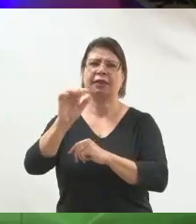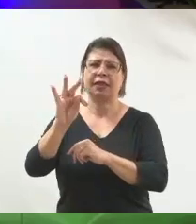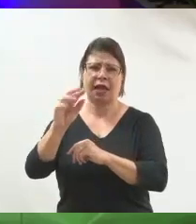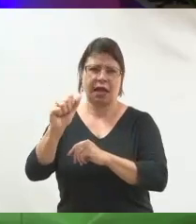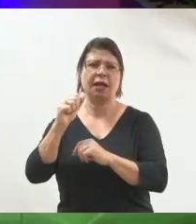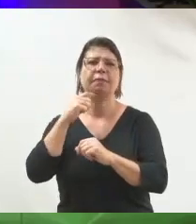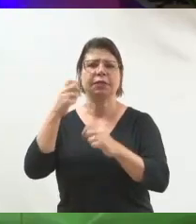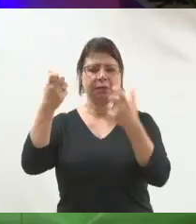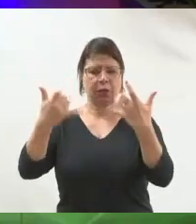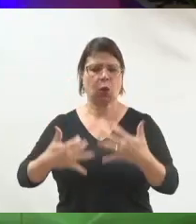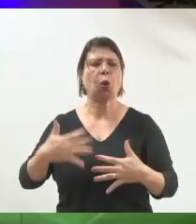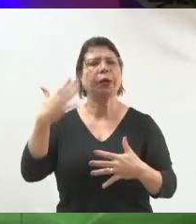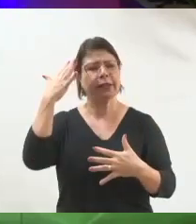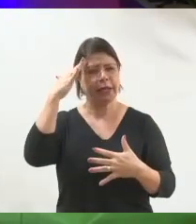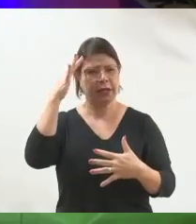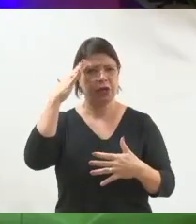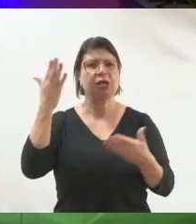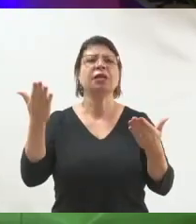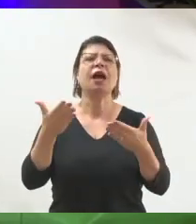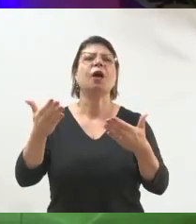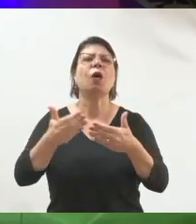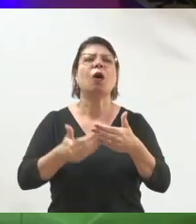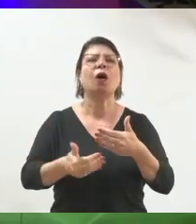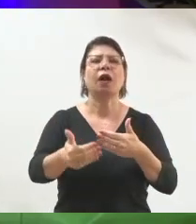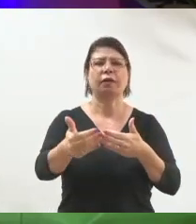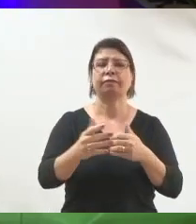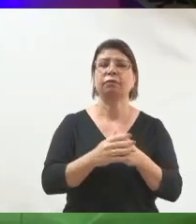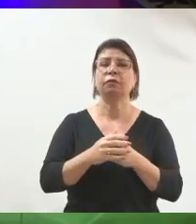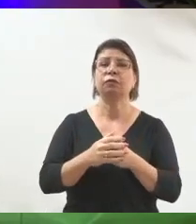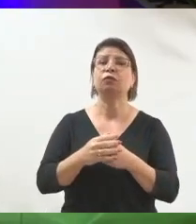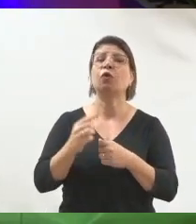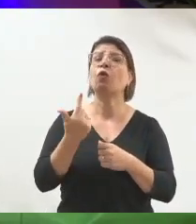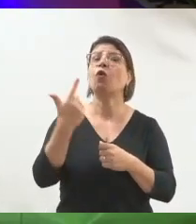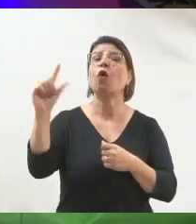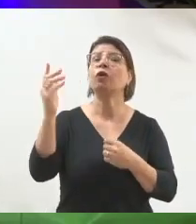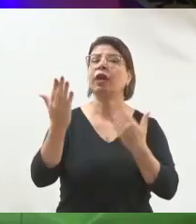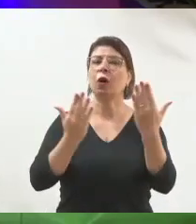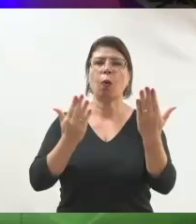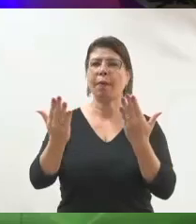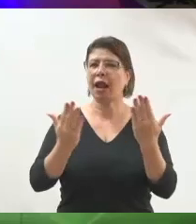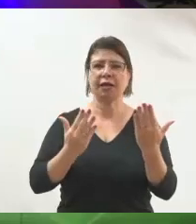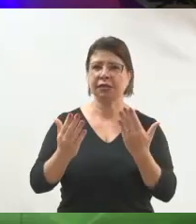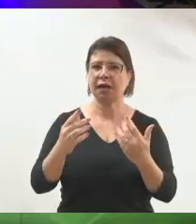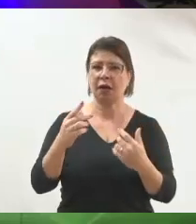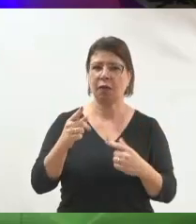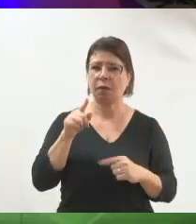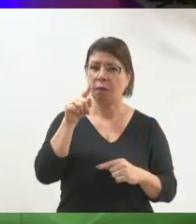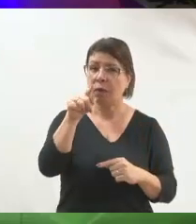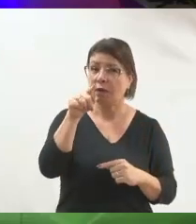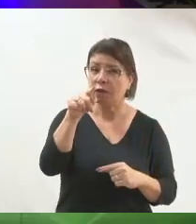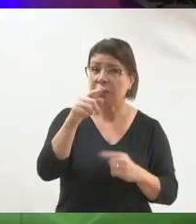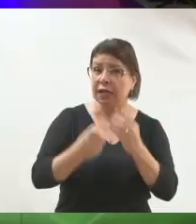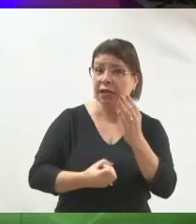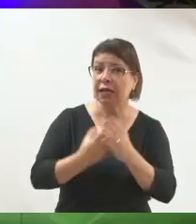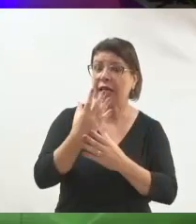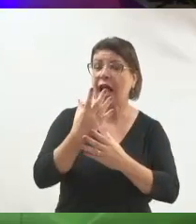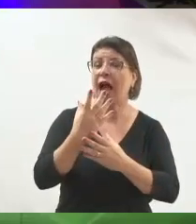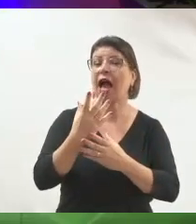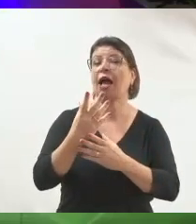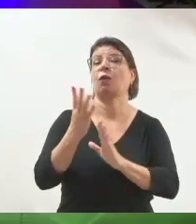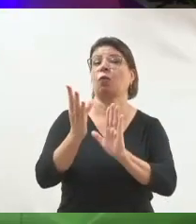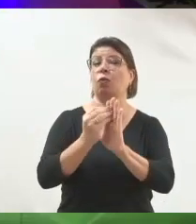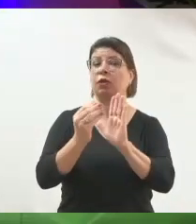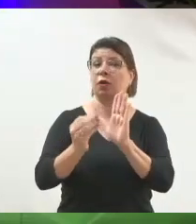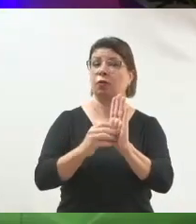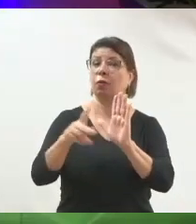Agora, vou trazer para você uma outra analogia para você levar para o seu dia a dia na hora de pensar o seu conteúdo para a rede social.